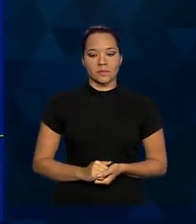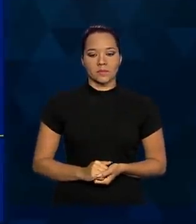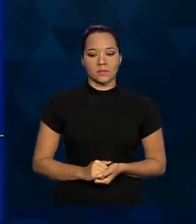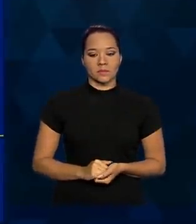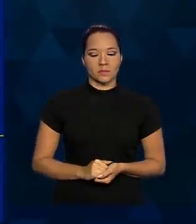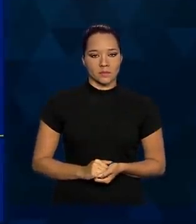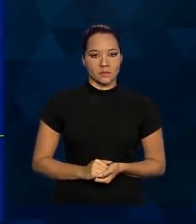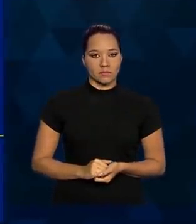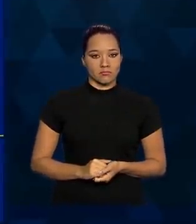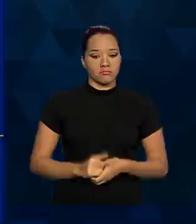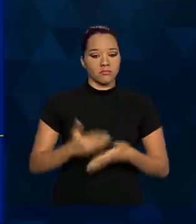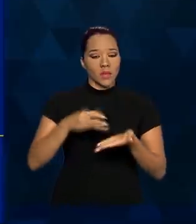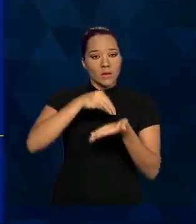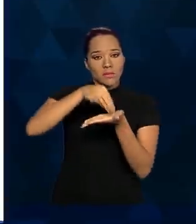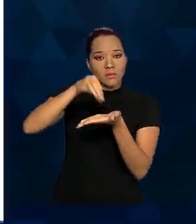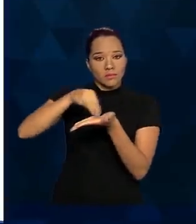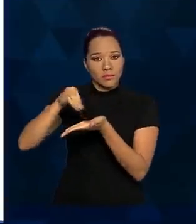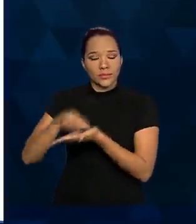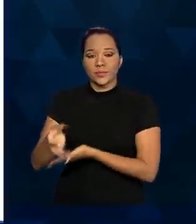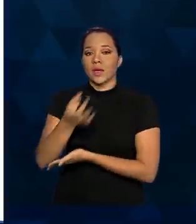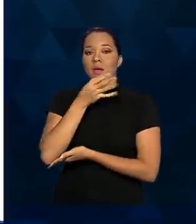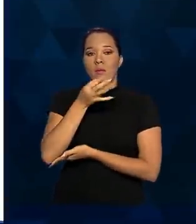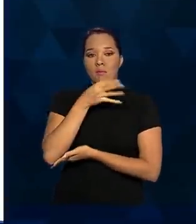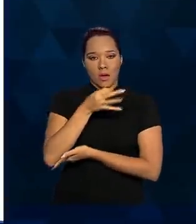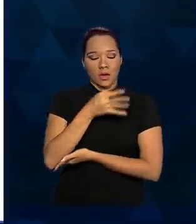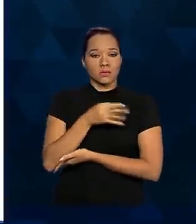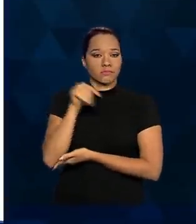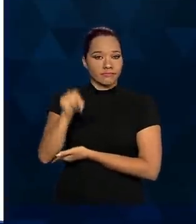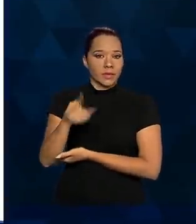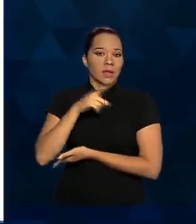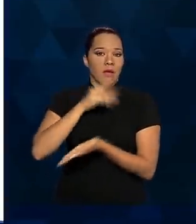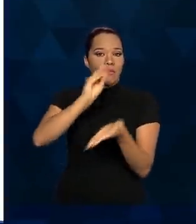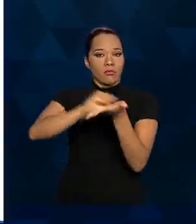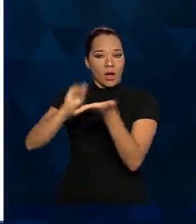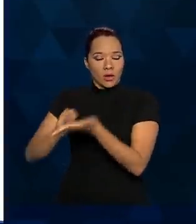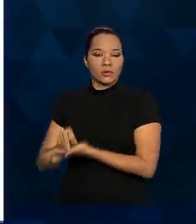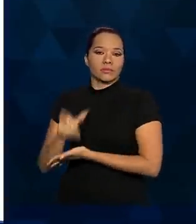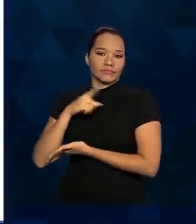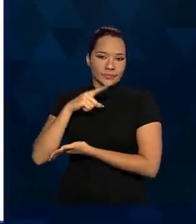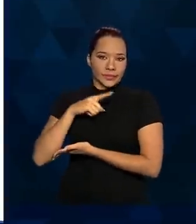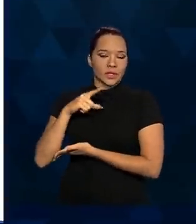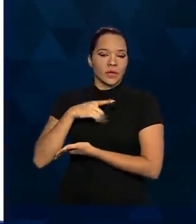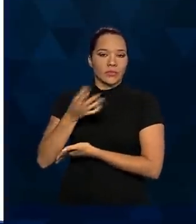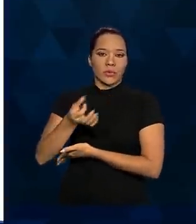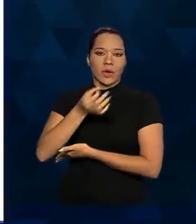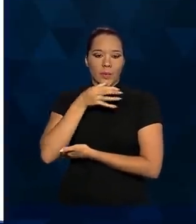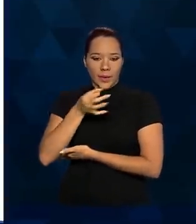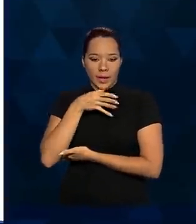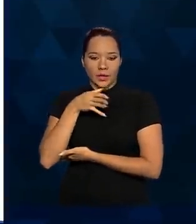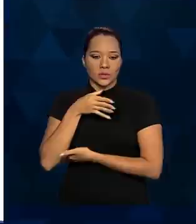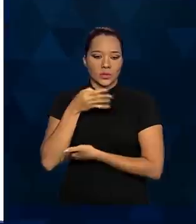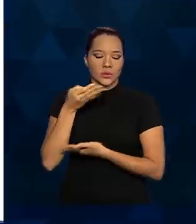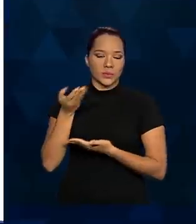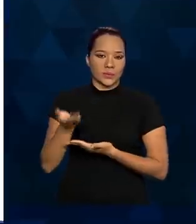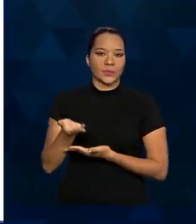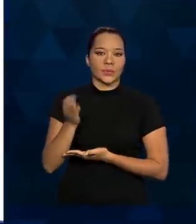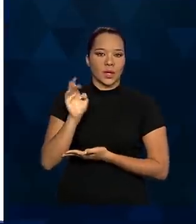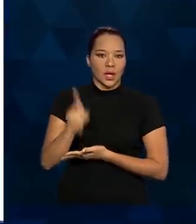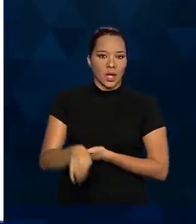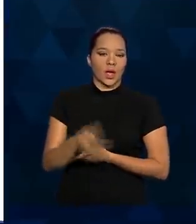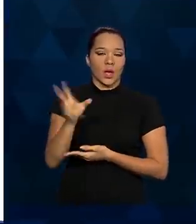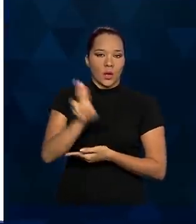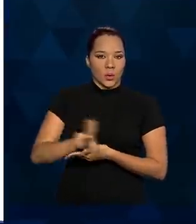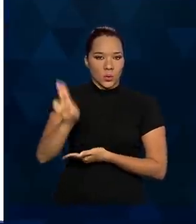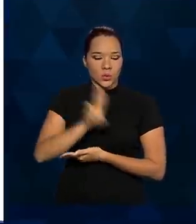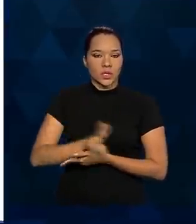Com relação à distribuição de medicamentos, tendo em vista um desabastecimento que ocorreu com medicamentos que são